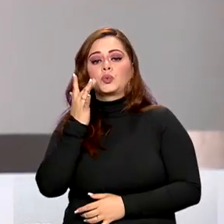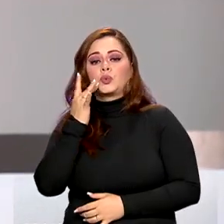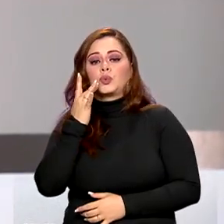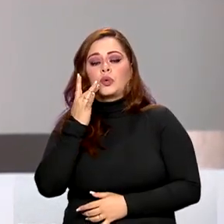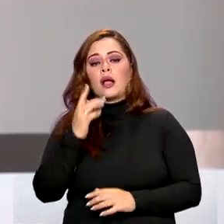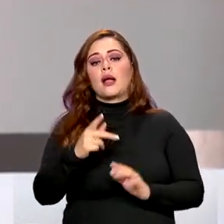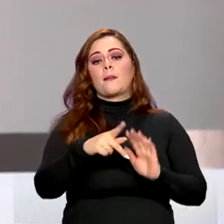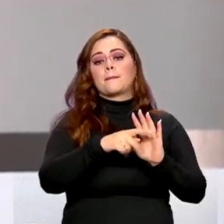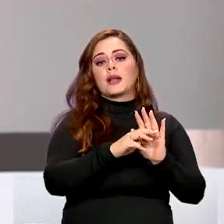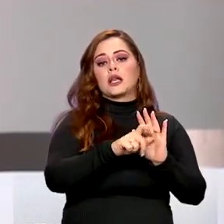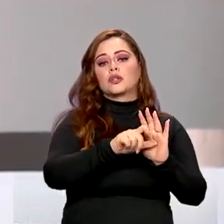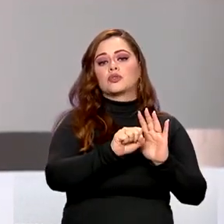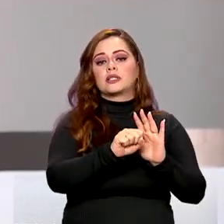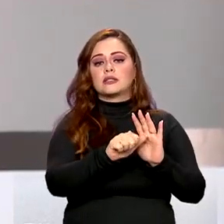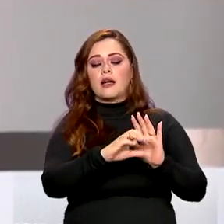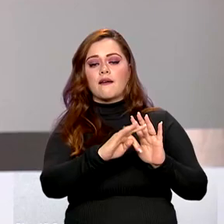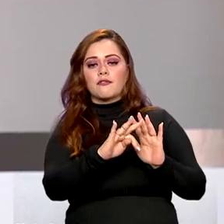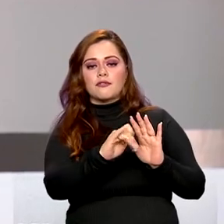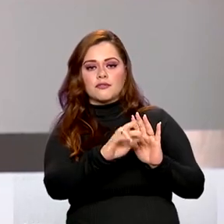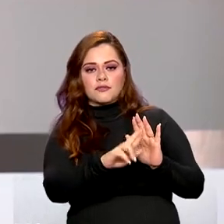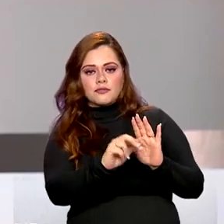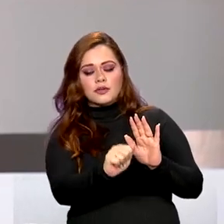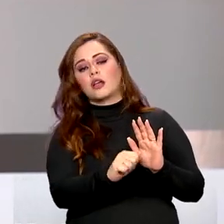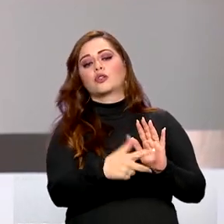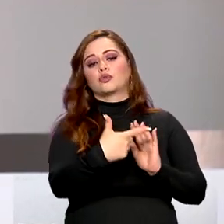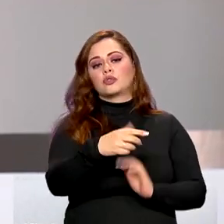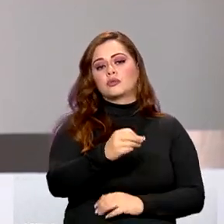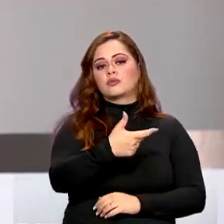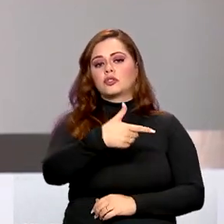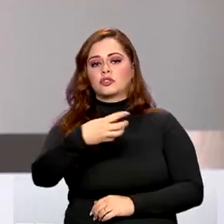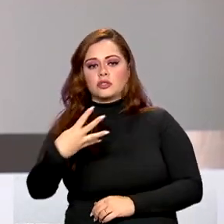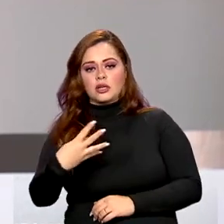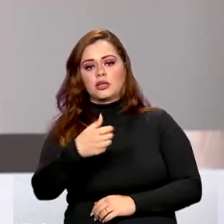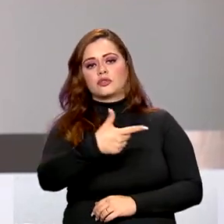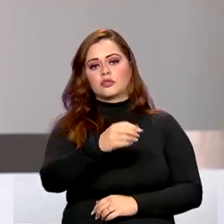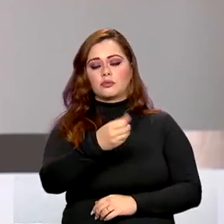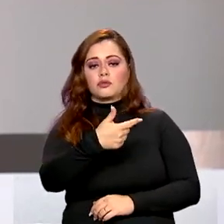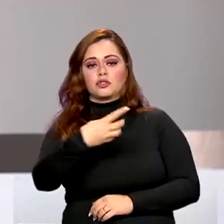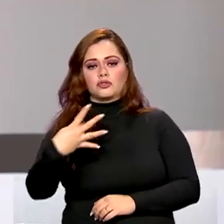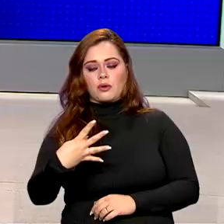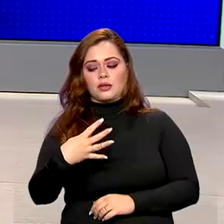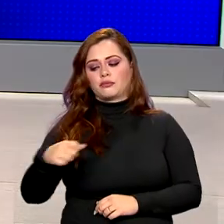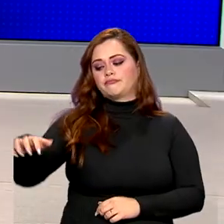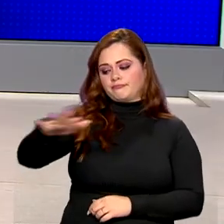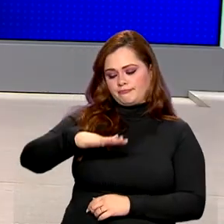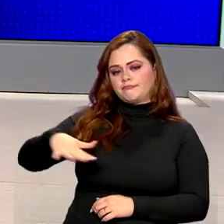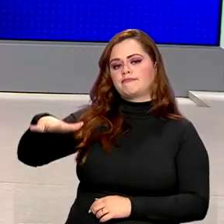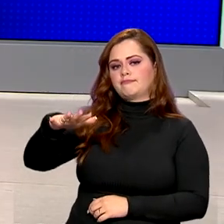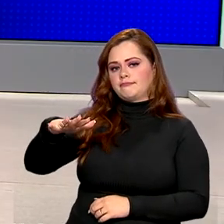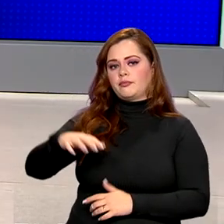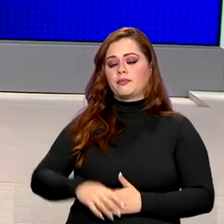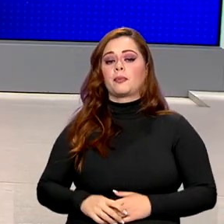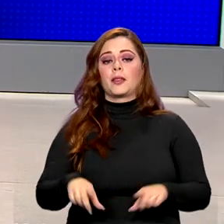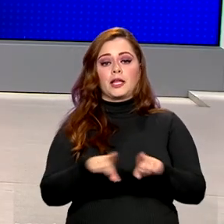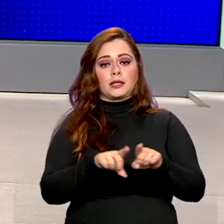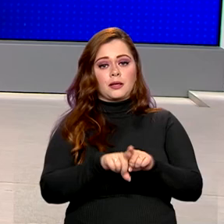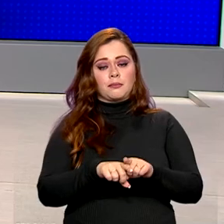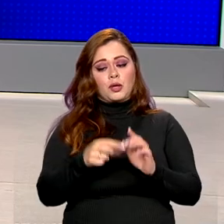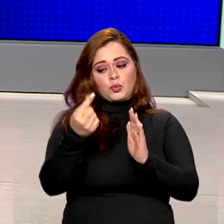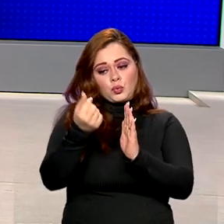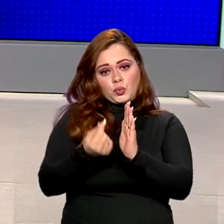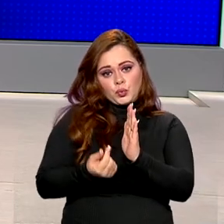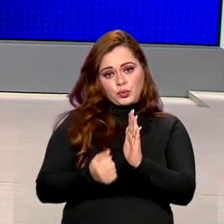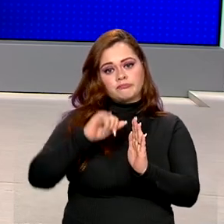o Plano Safra da Agricultura Familiar 2023-2024 para a região. E além de taxas de juros